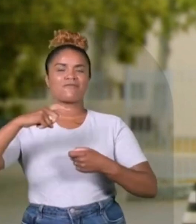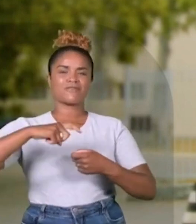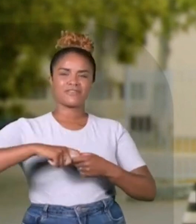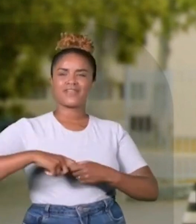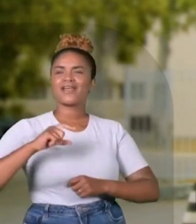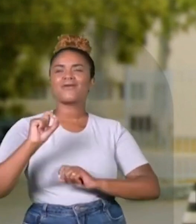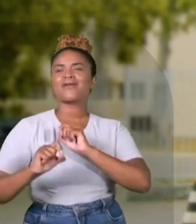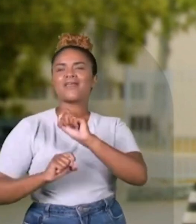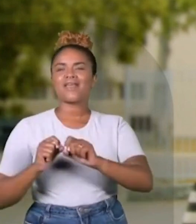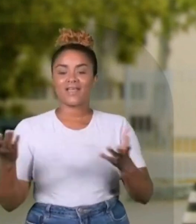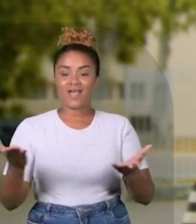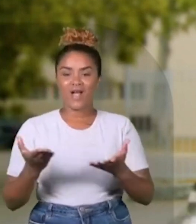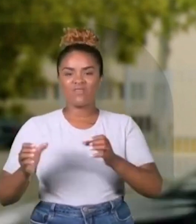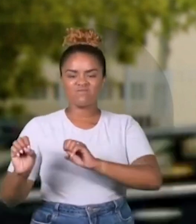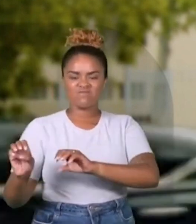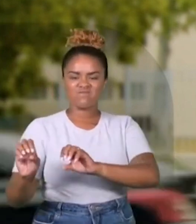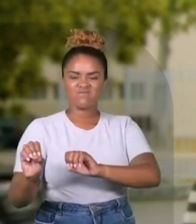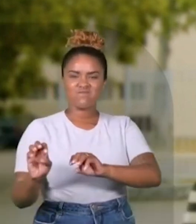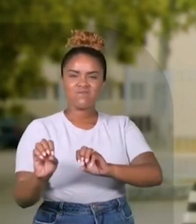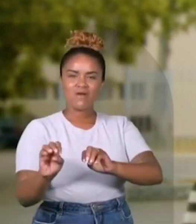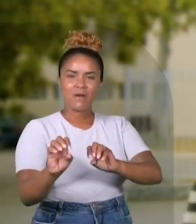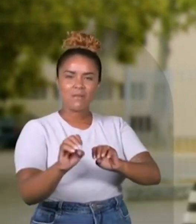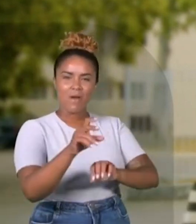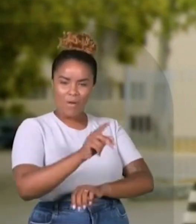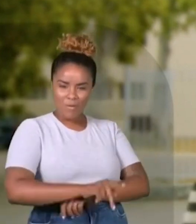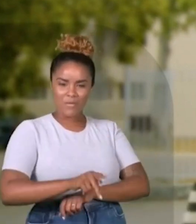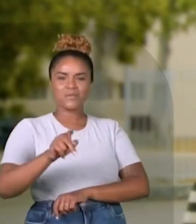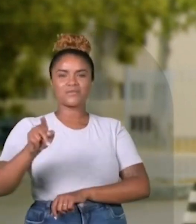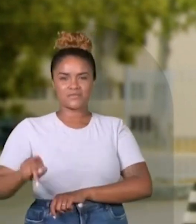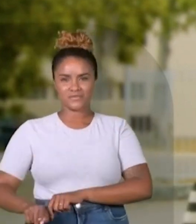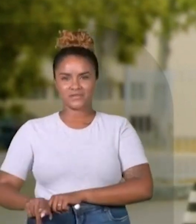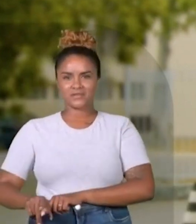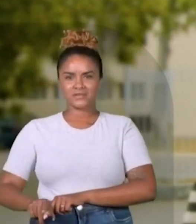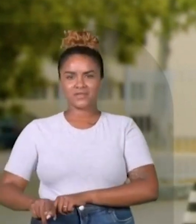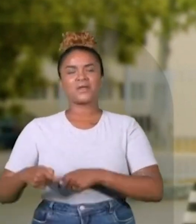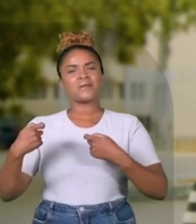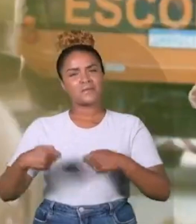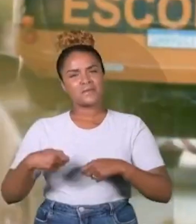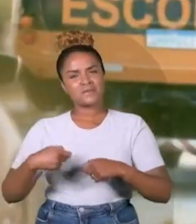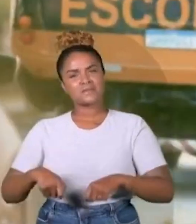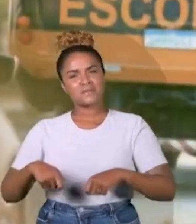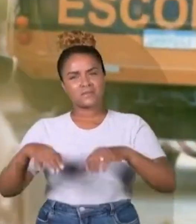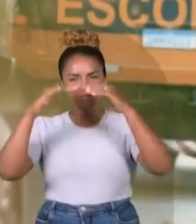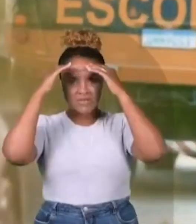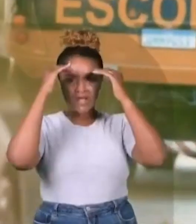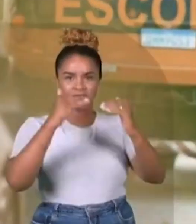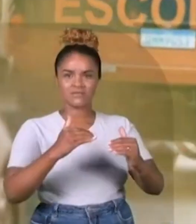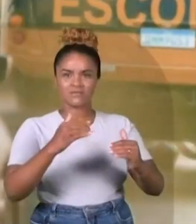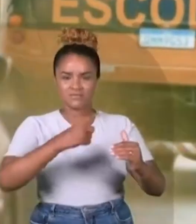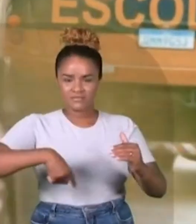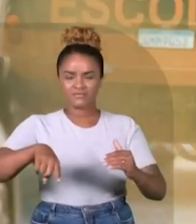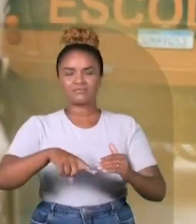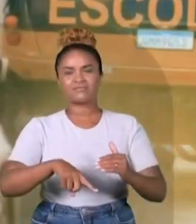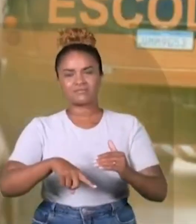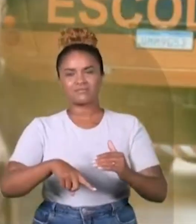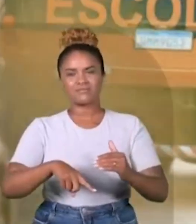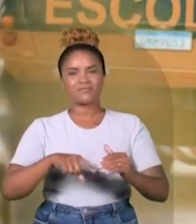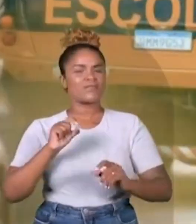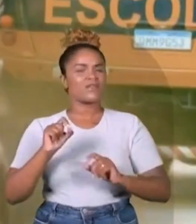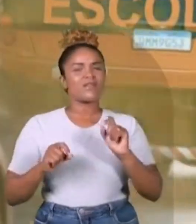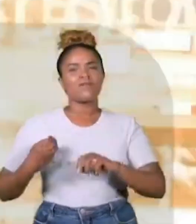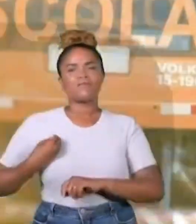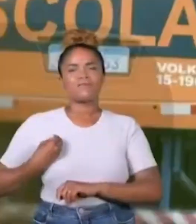aula, para ensinar, para retribuir. O ensino público merece respeito. Não existe nada mais